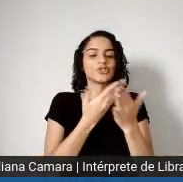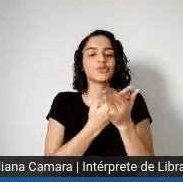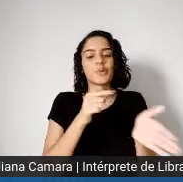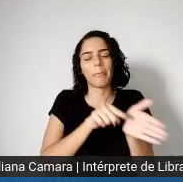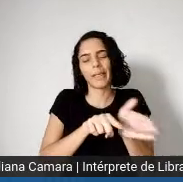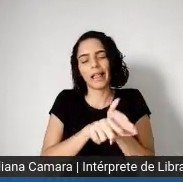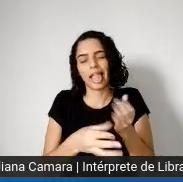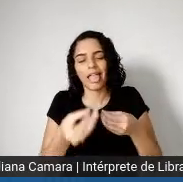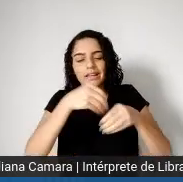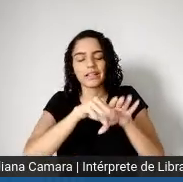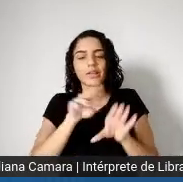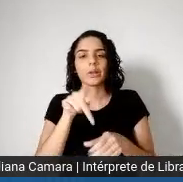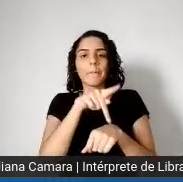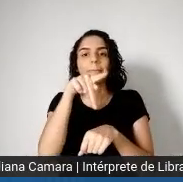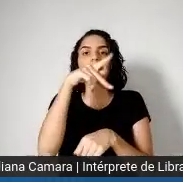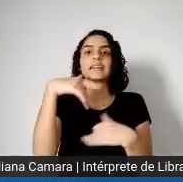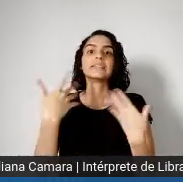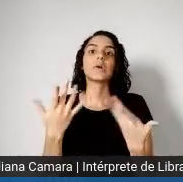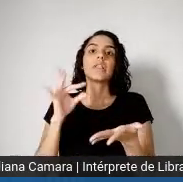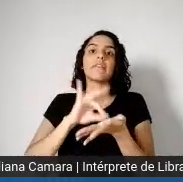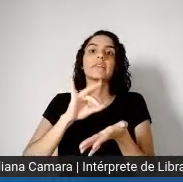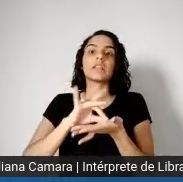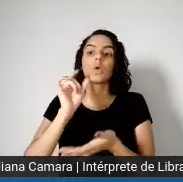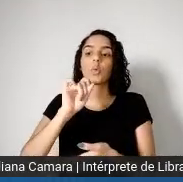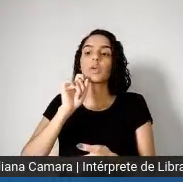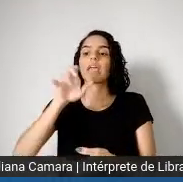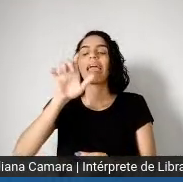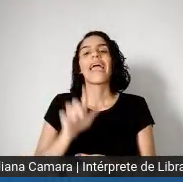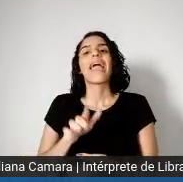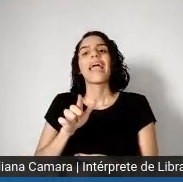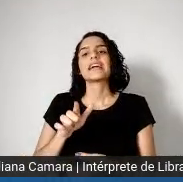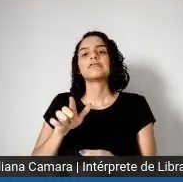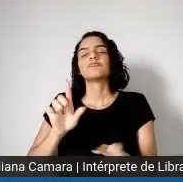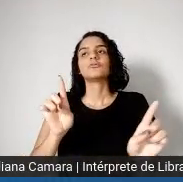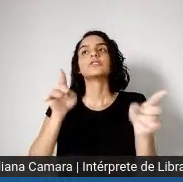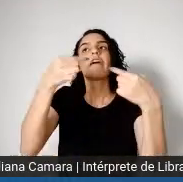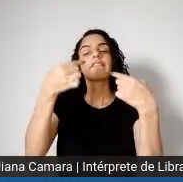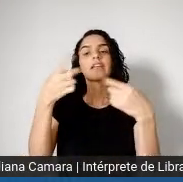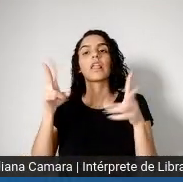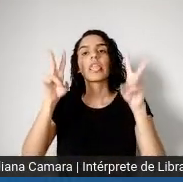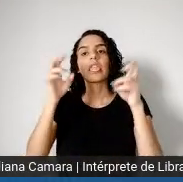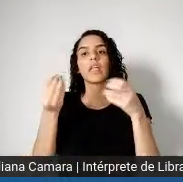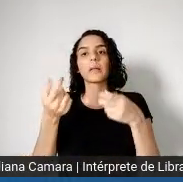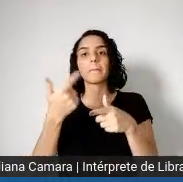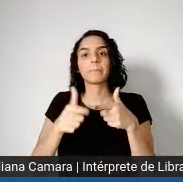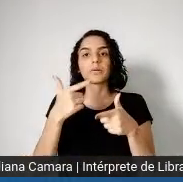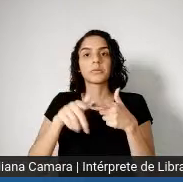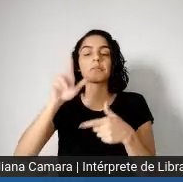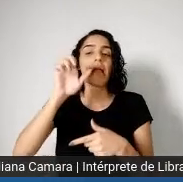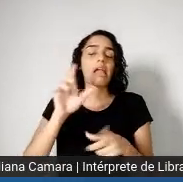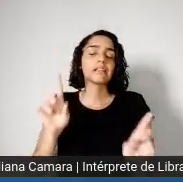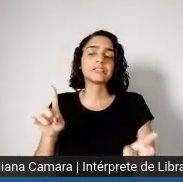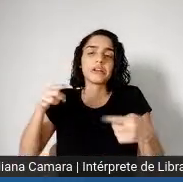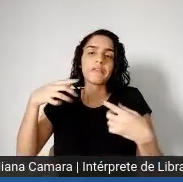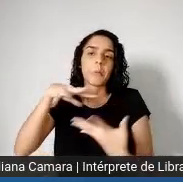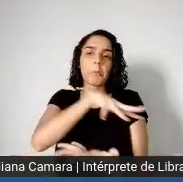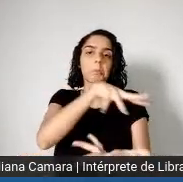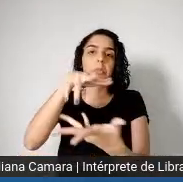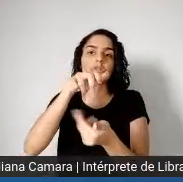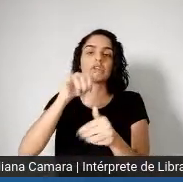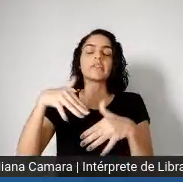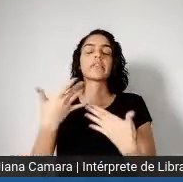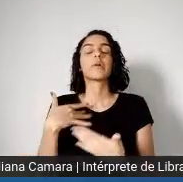a grande, a grande desafio desses problemas, né, são desafios globais, então, eu acho que isso